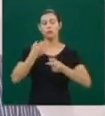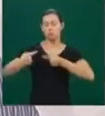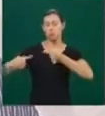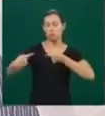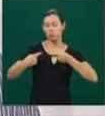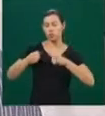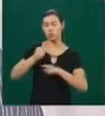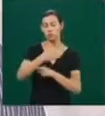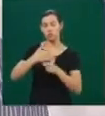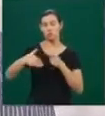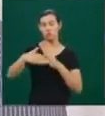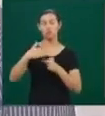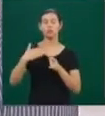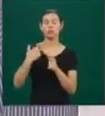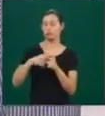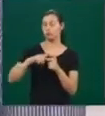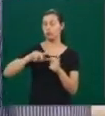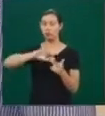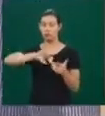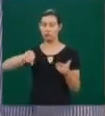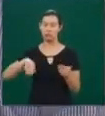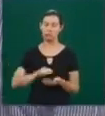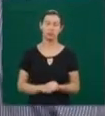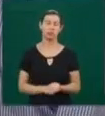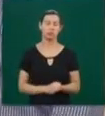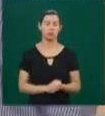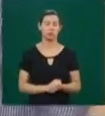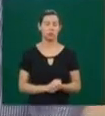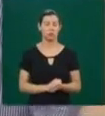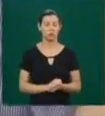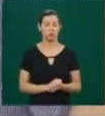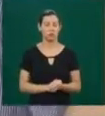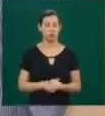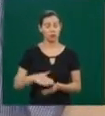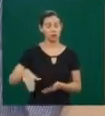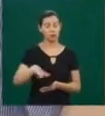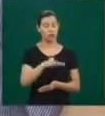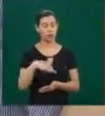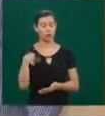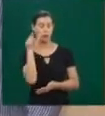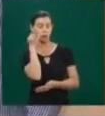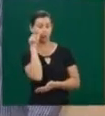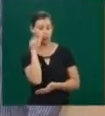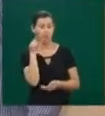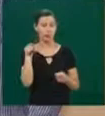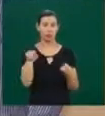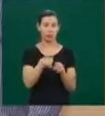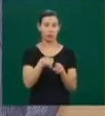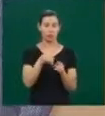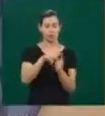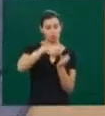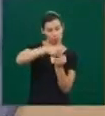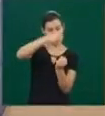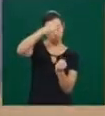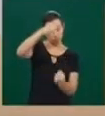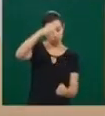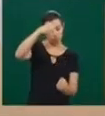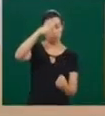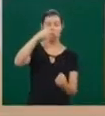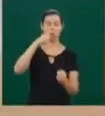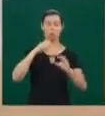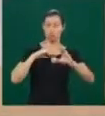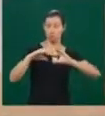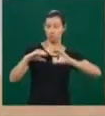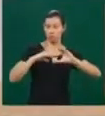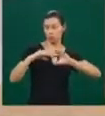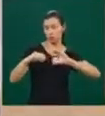no tempo presente. O público vai poder participar como ouvinte, apresentando trabalhos? Então, as duas modalidades de